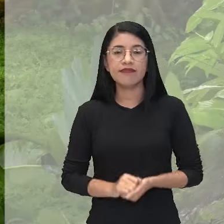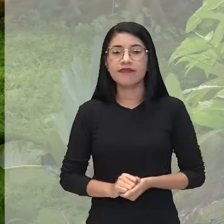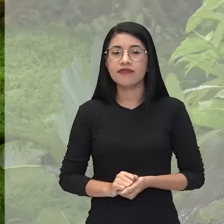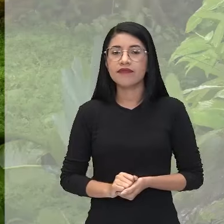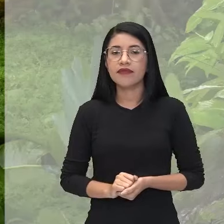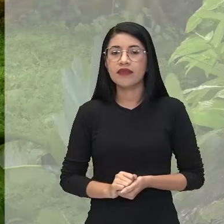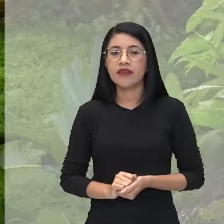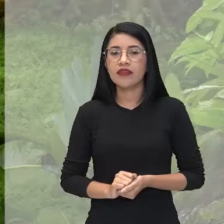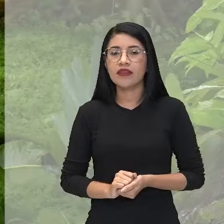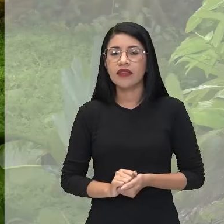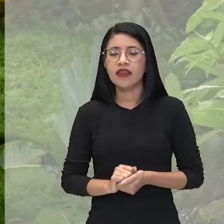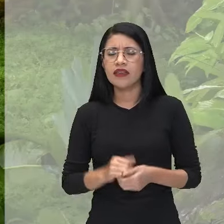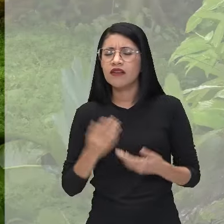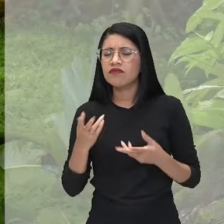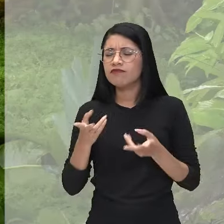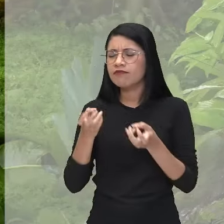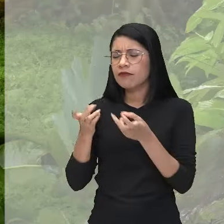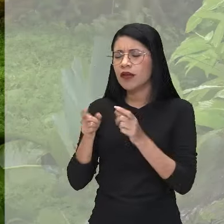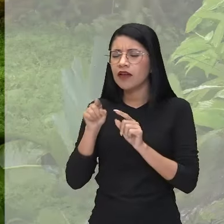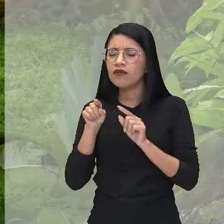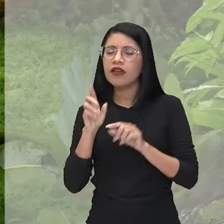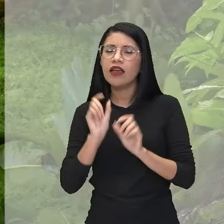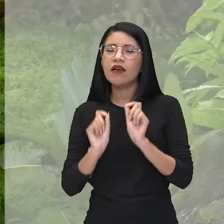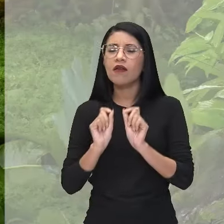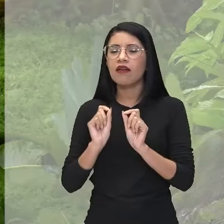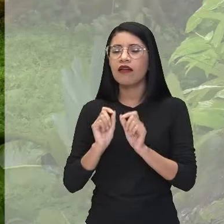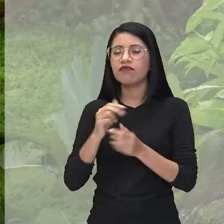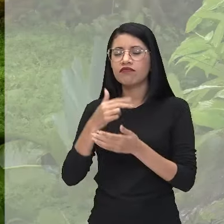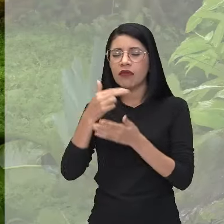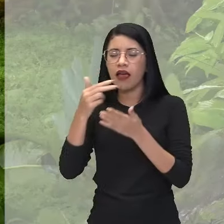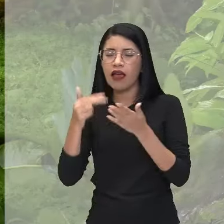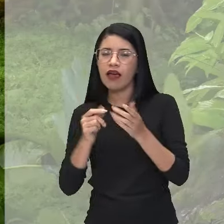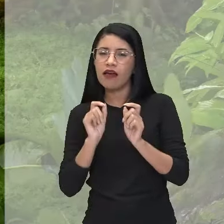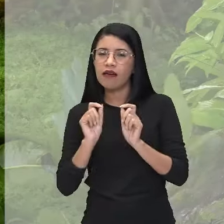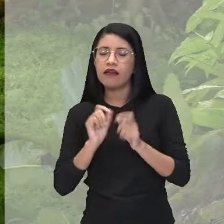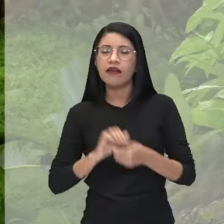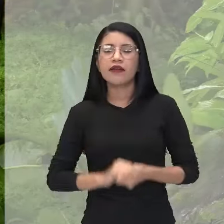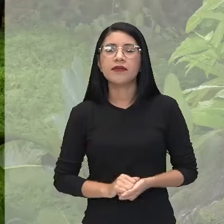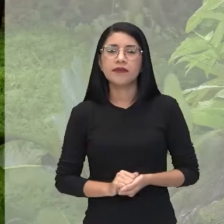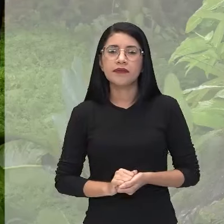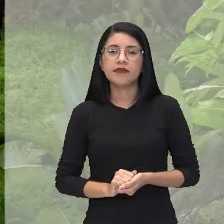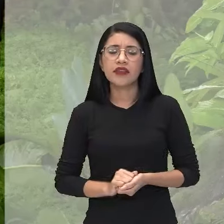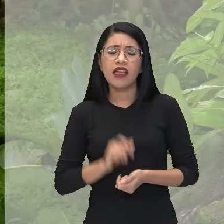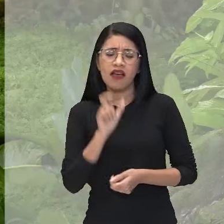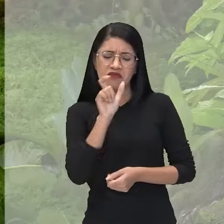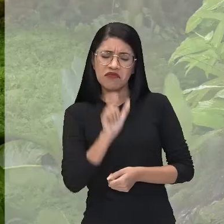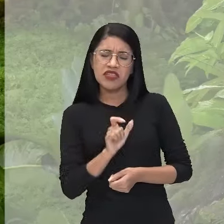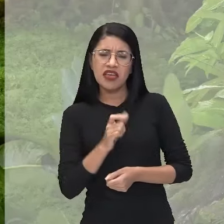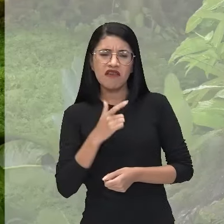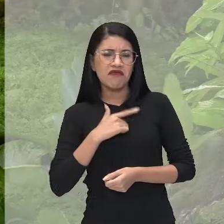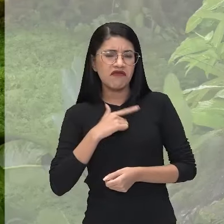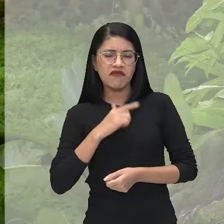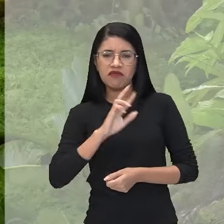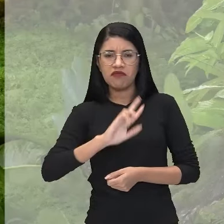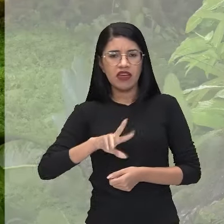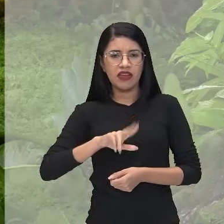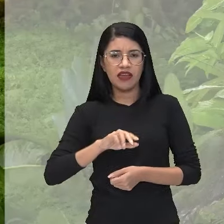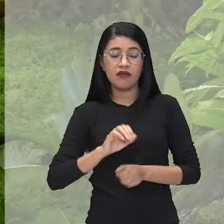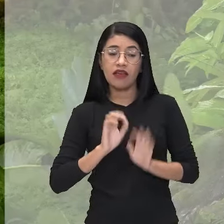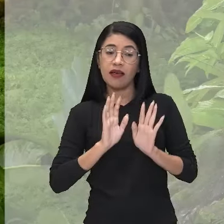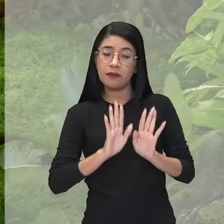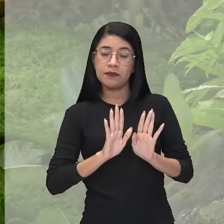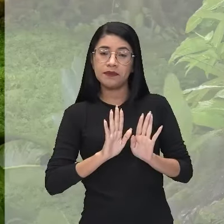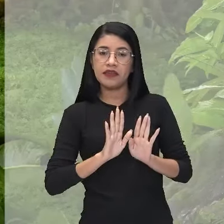Hum, vejamos o seu caso, né? Vamos ver. É, até que a senhora não é tão feia, né? Quer dizer,